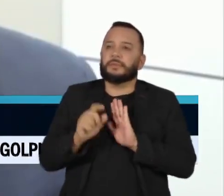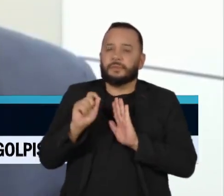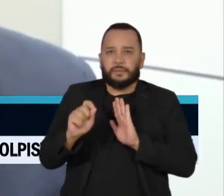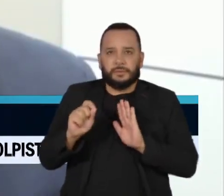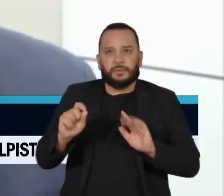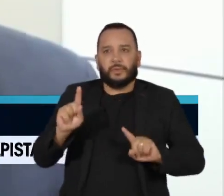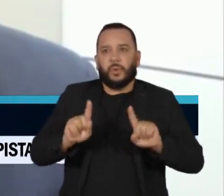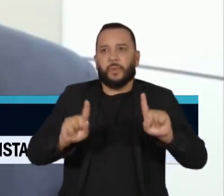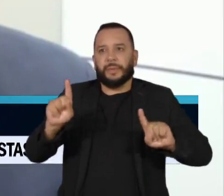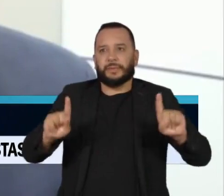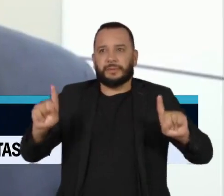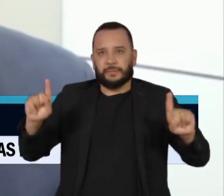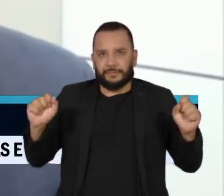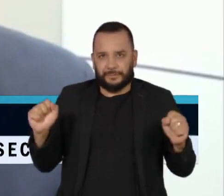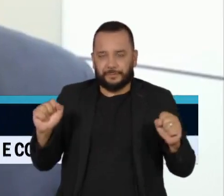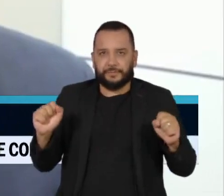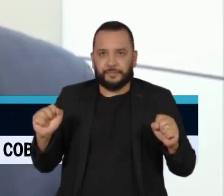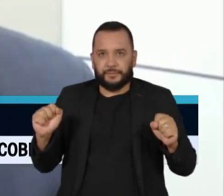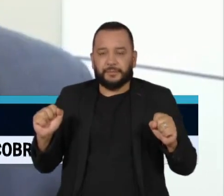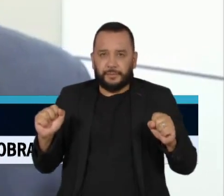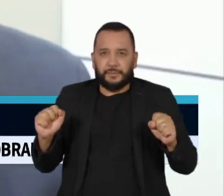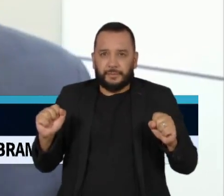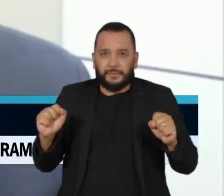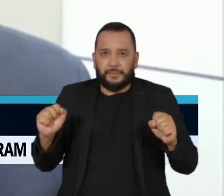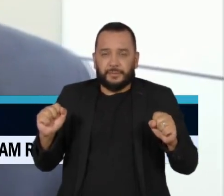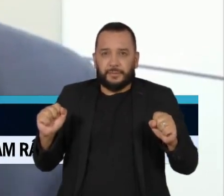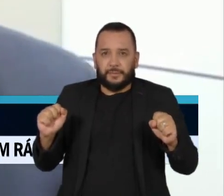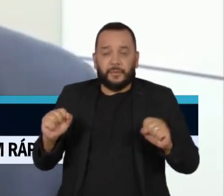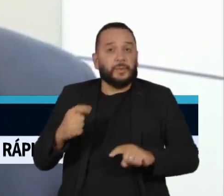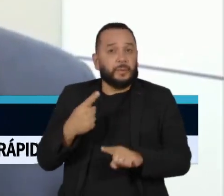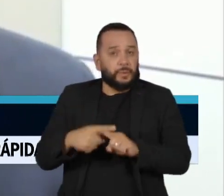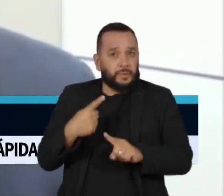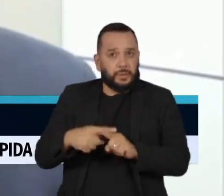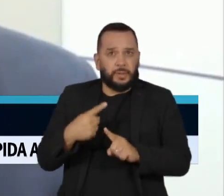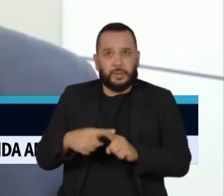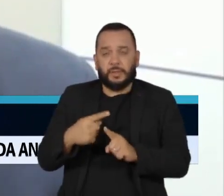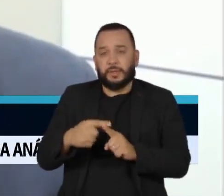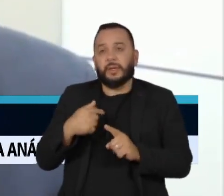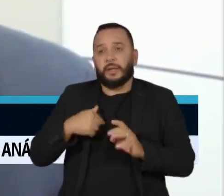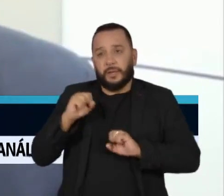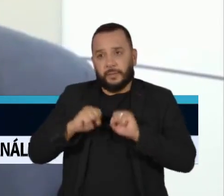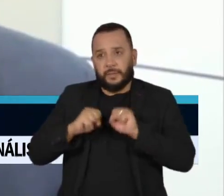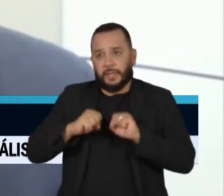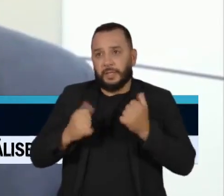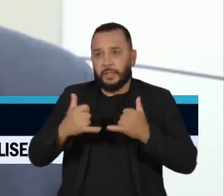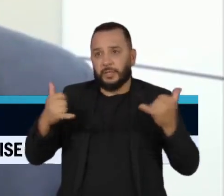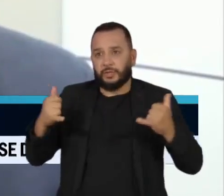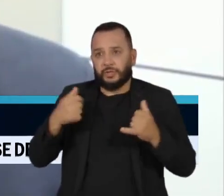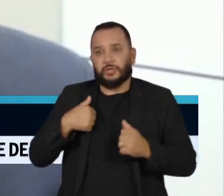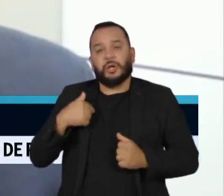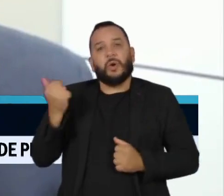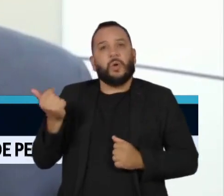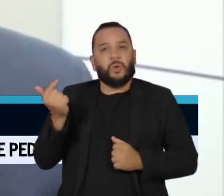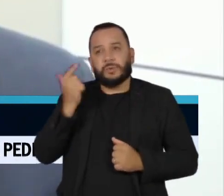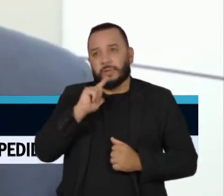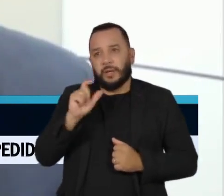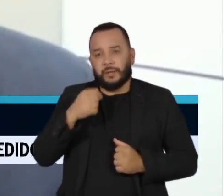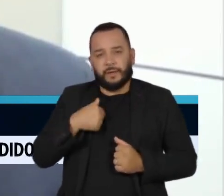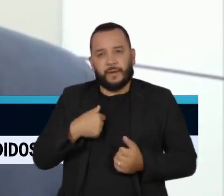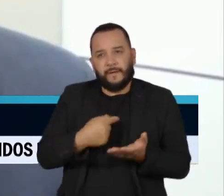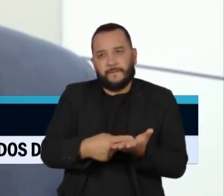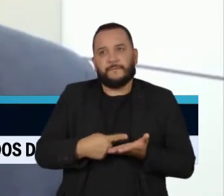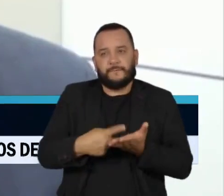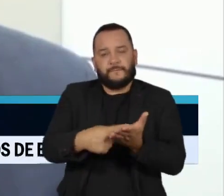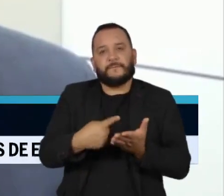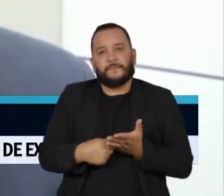competição. Como as comercializadoras conseguem, digamos assim, flexibilizar